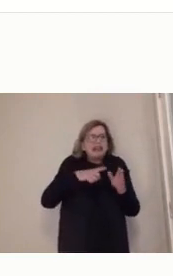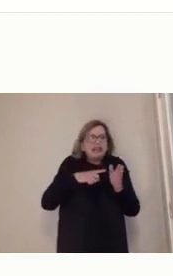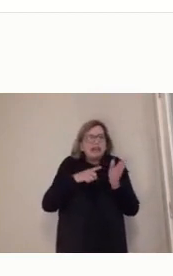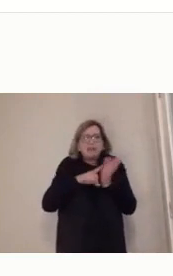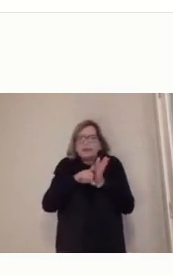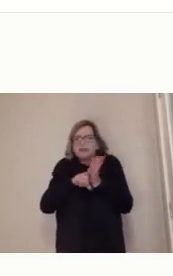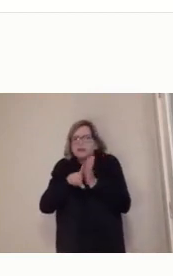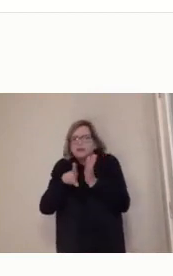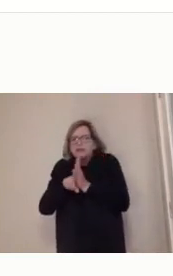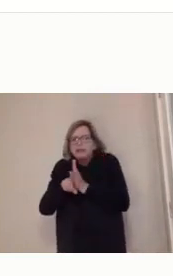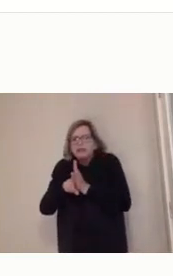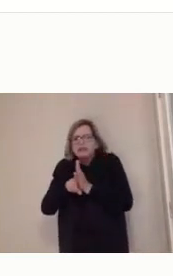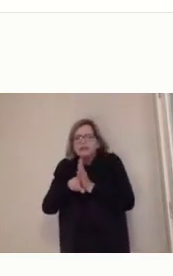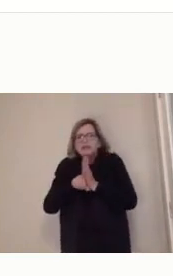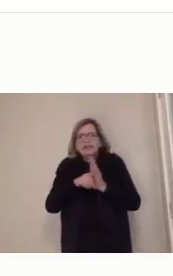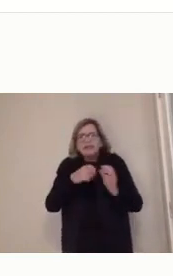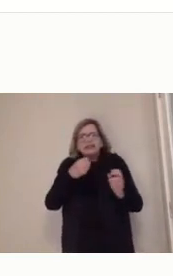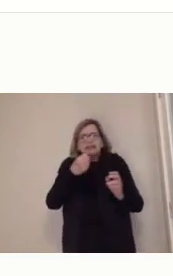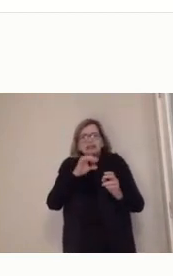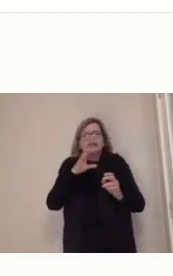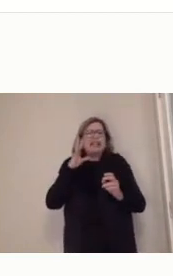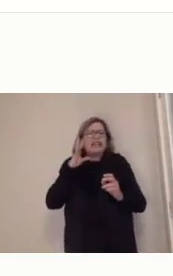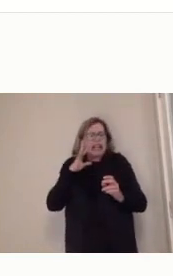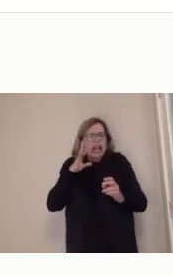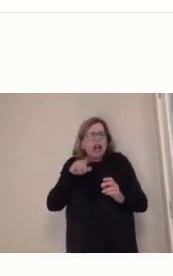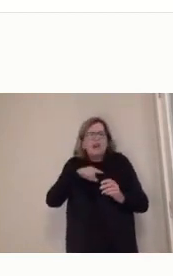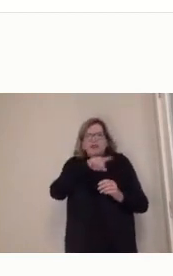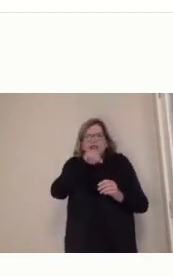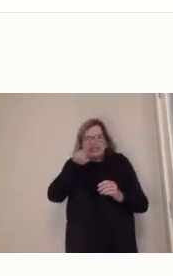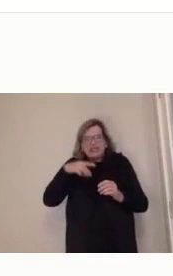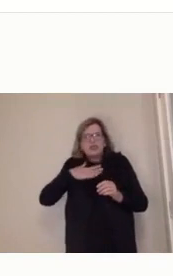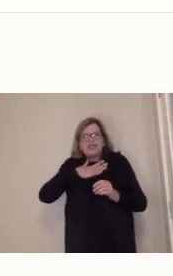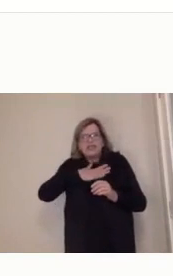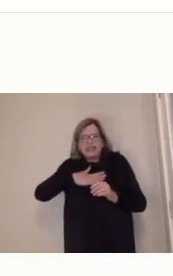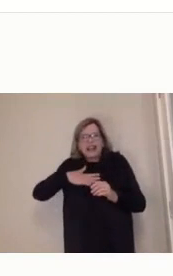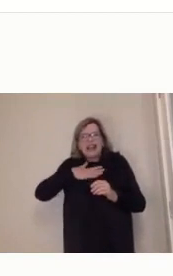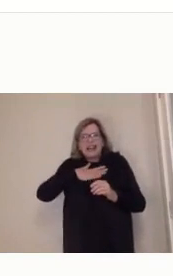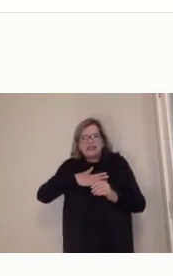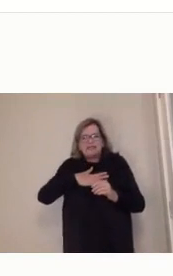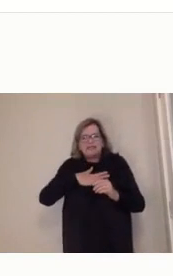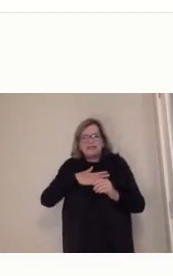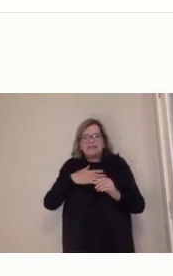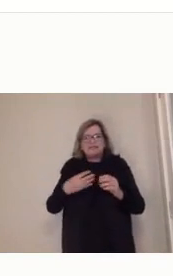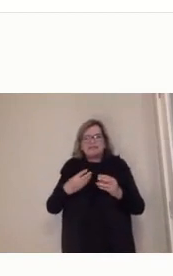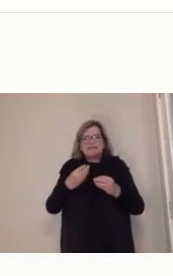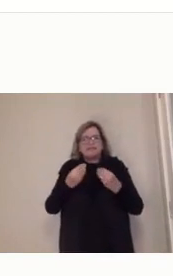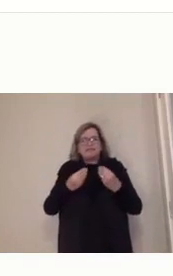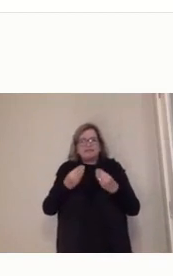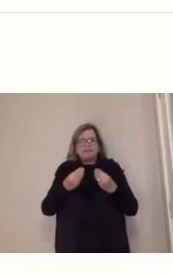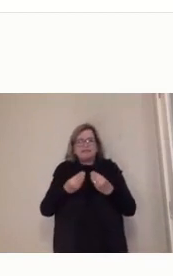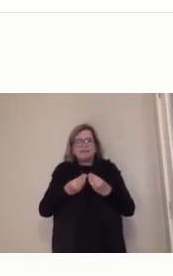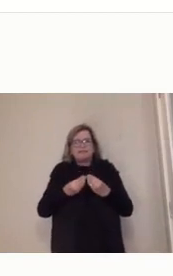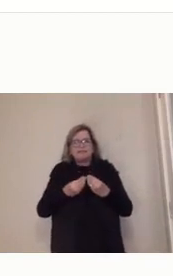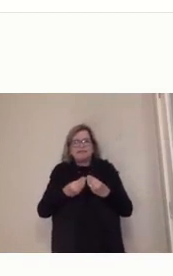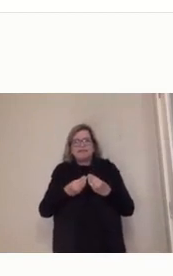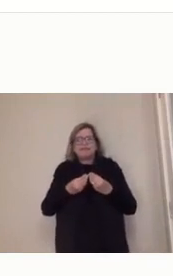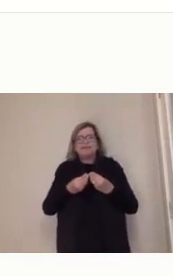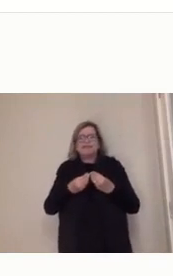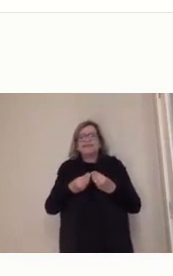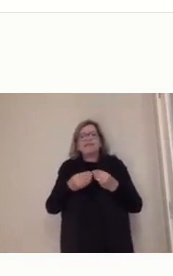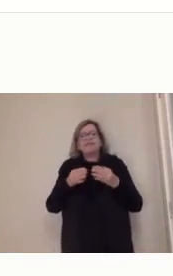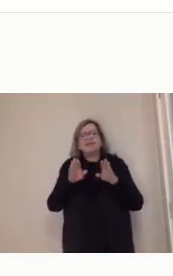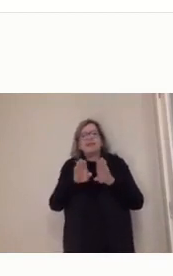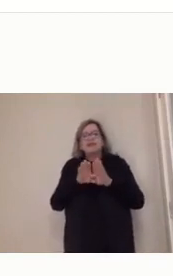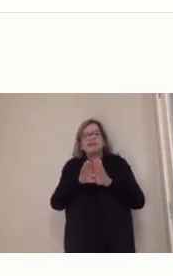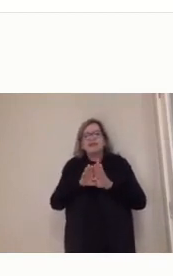pode trabalhar, que a gente pode trabalhar. Então, quando iniciei graduação e processamento de dados em Assis, o acesso à